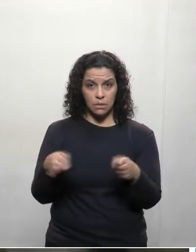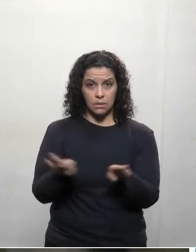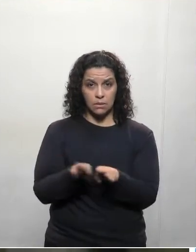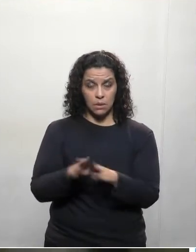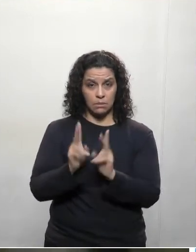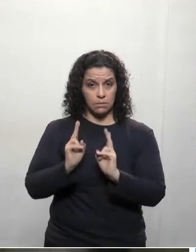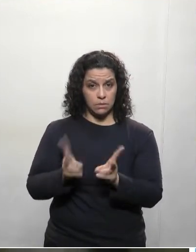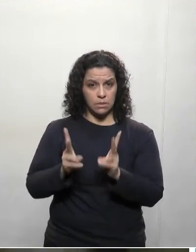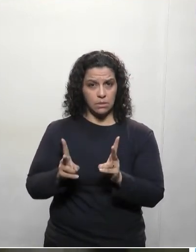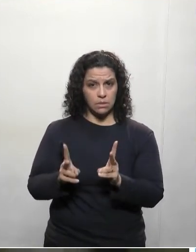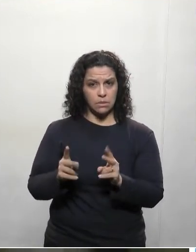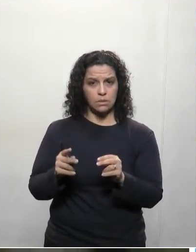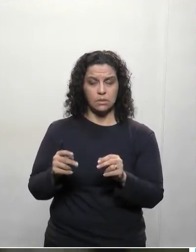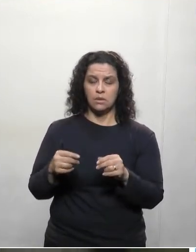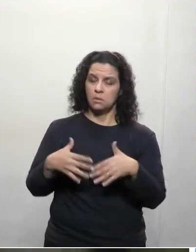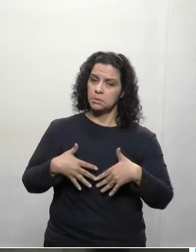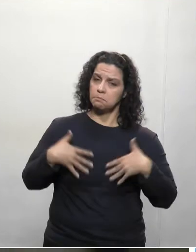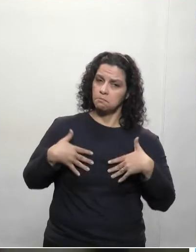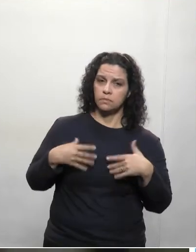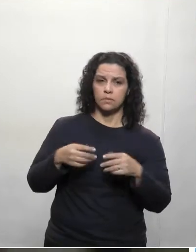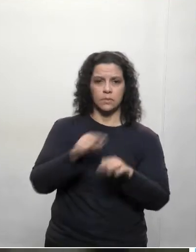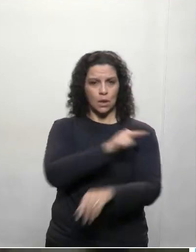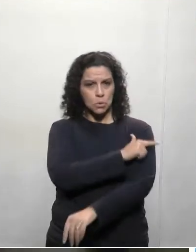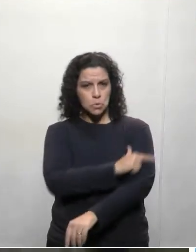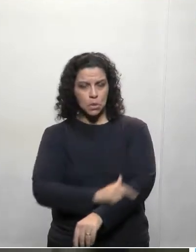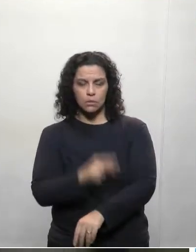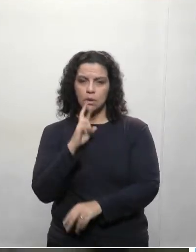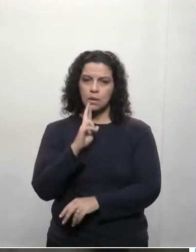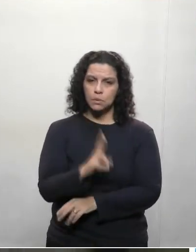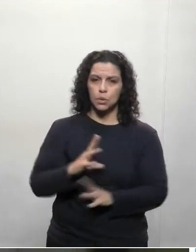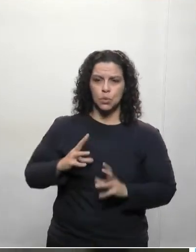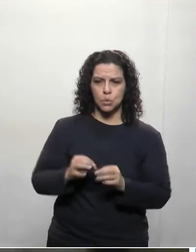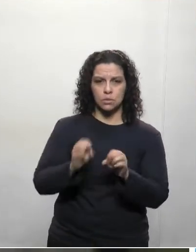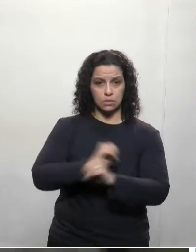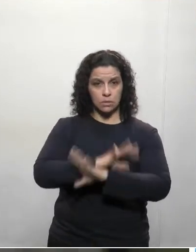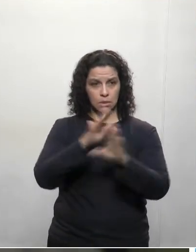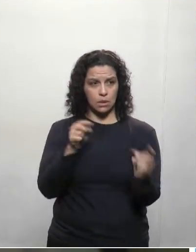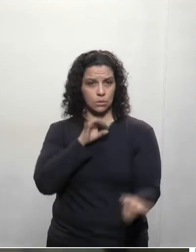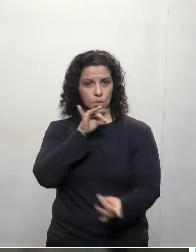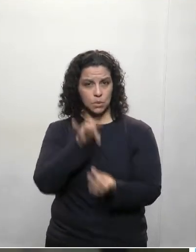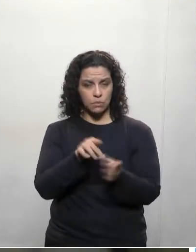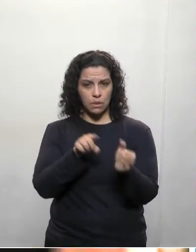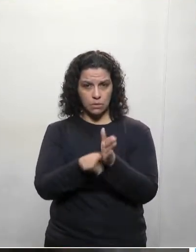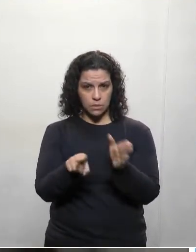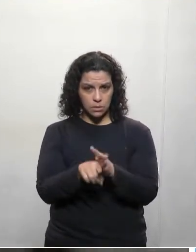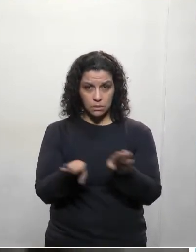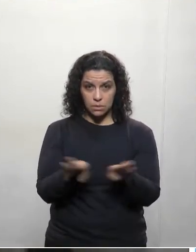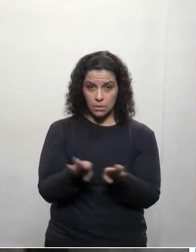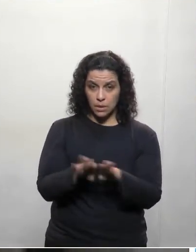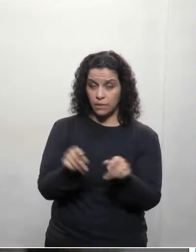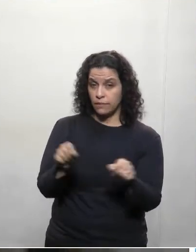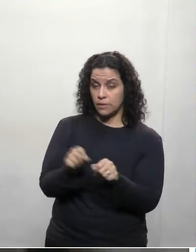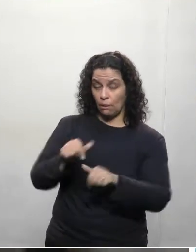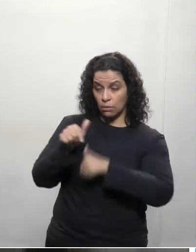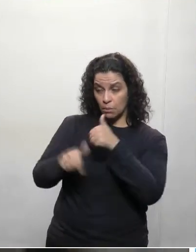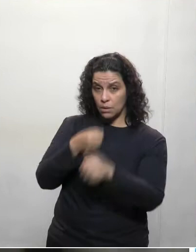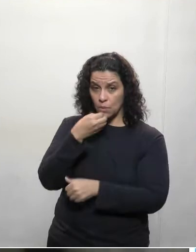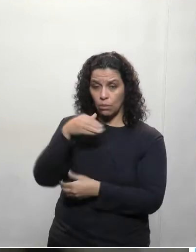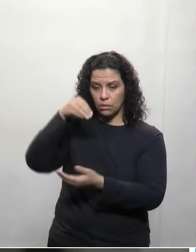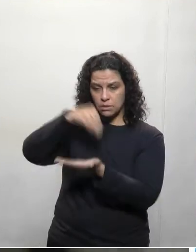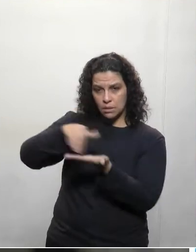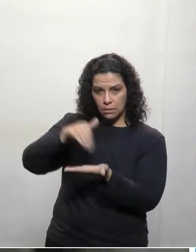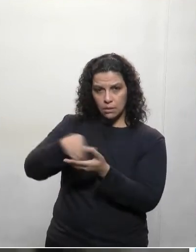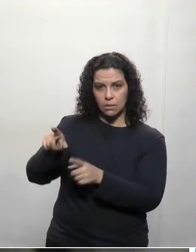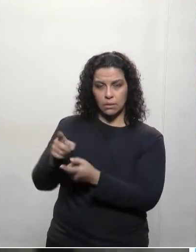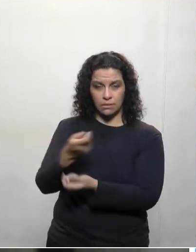sempre muito polido, educado, respondendo de forma clara e objetiva as perguntas e também fazendo um bom trabalho na Secretaria